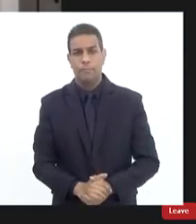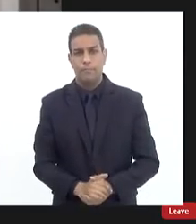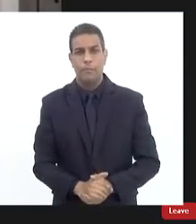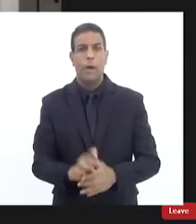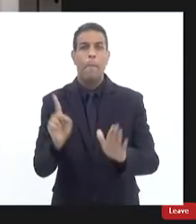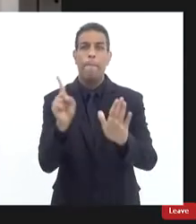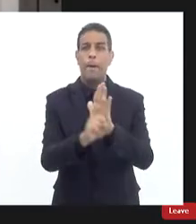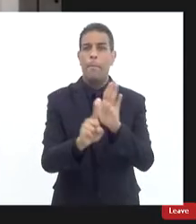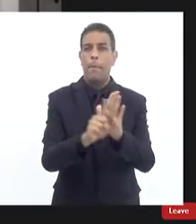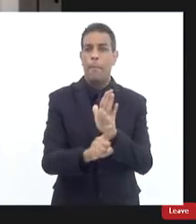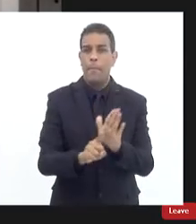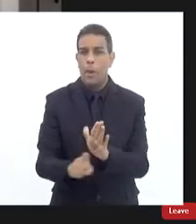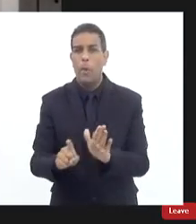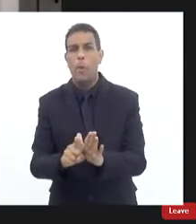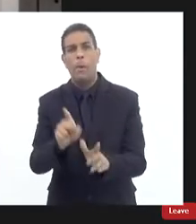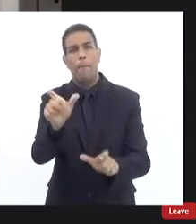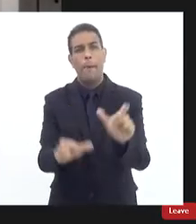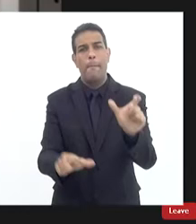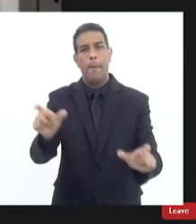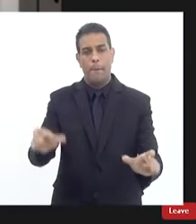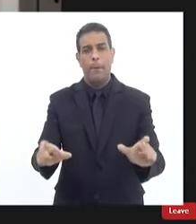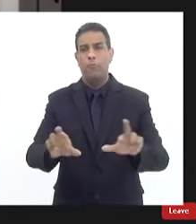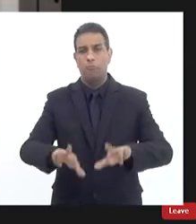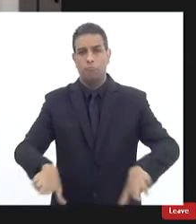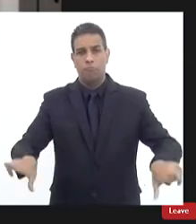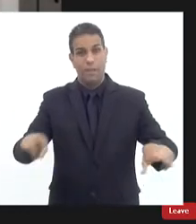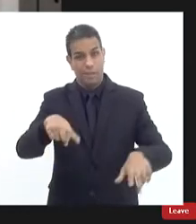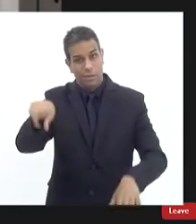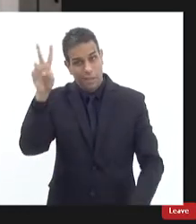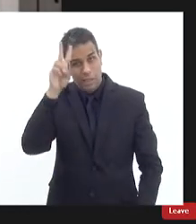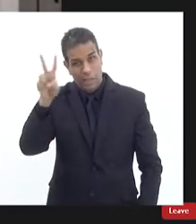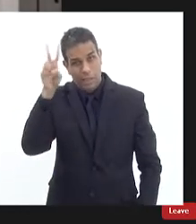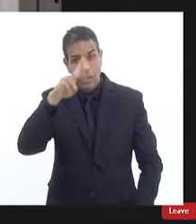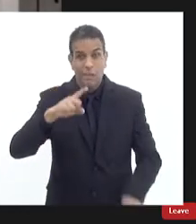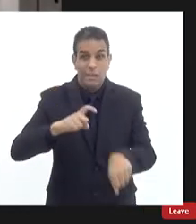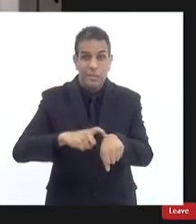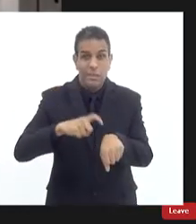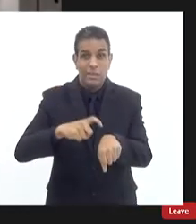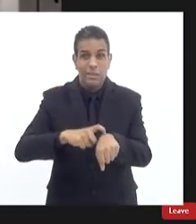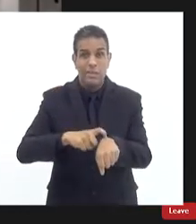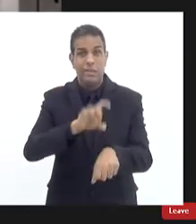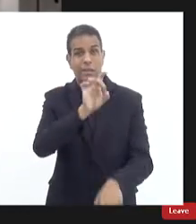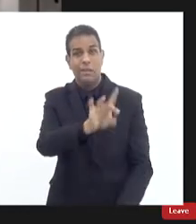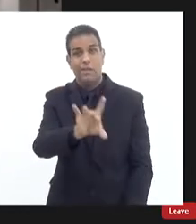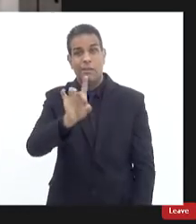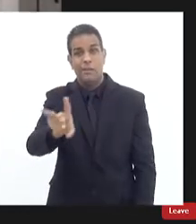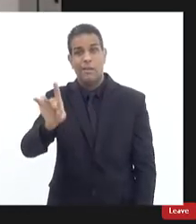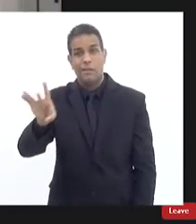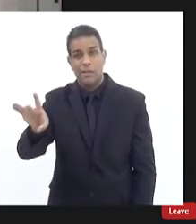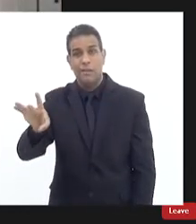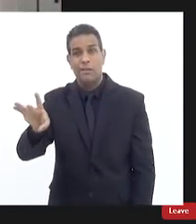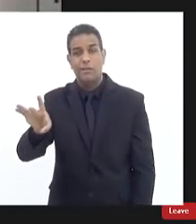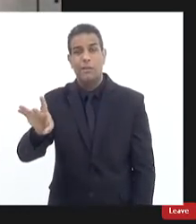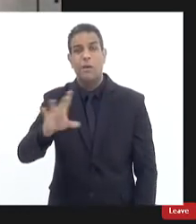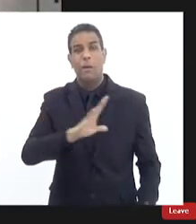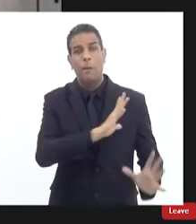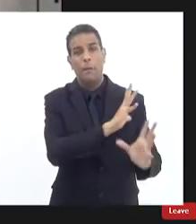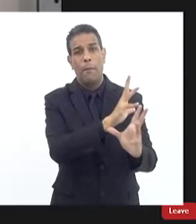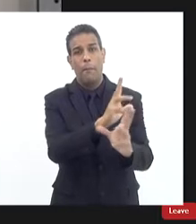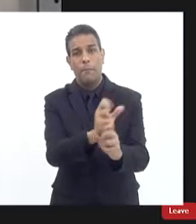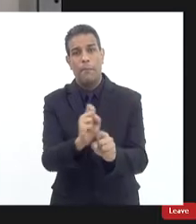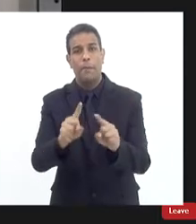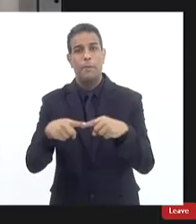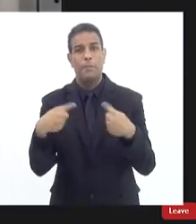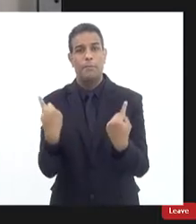pergunta as pessoas que se destinam as perguntas lembrando sempre que o tempo regimental que dispomos para a realização da